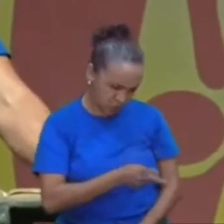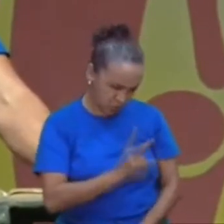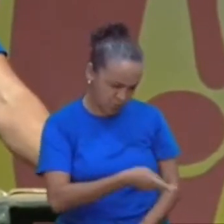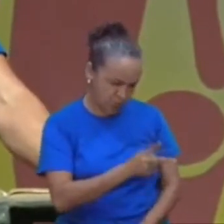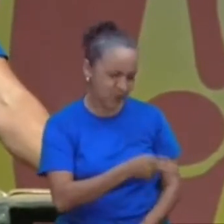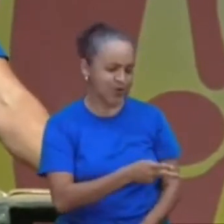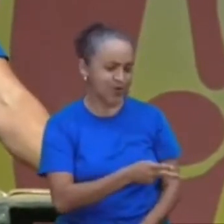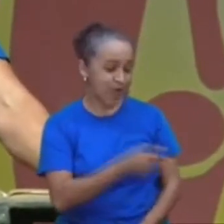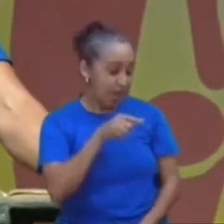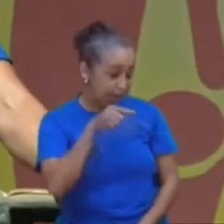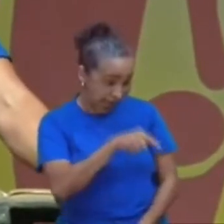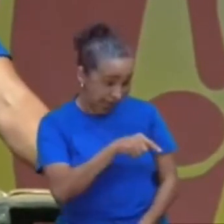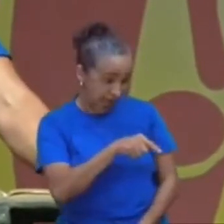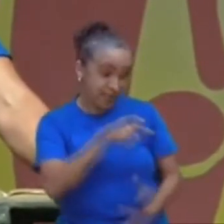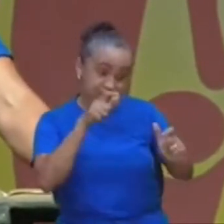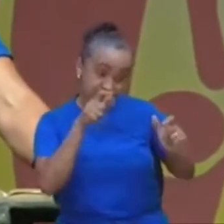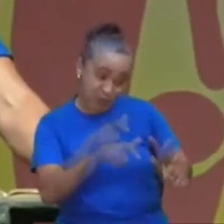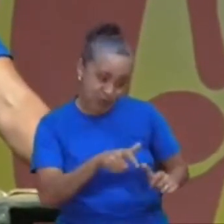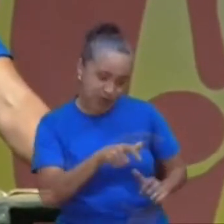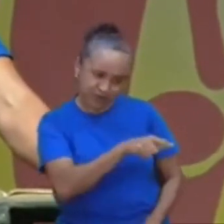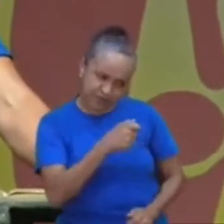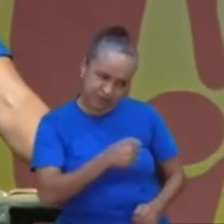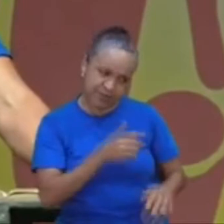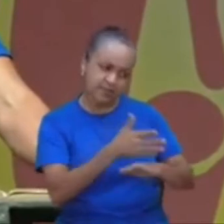mas eu fiz essa decisão, sem entender muito bem,